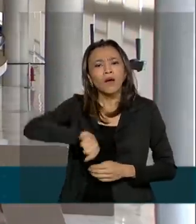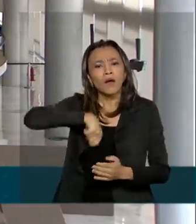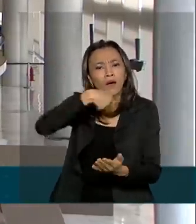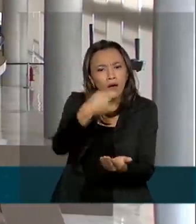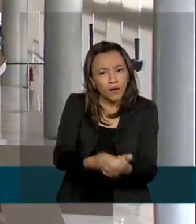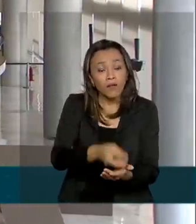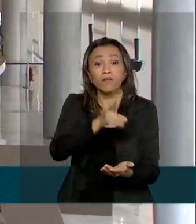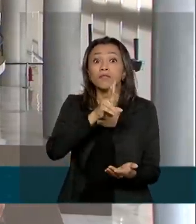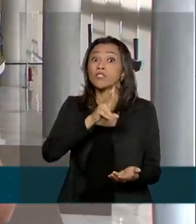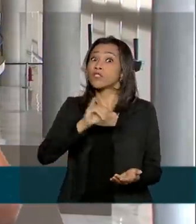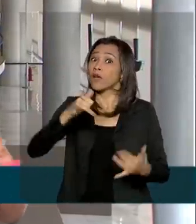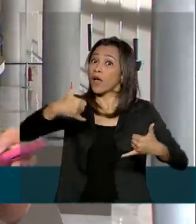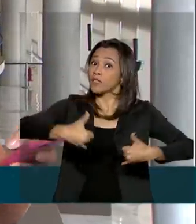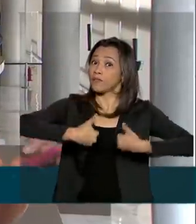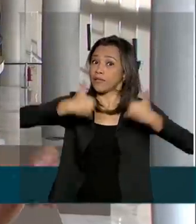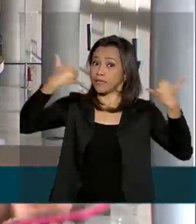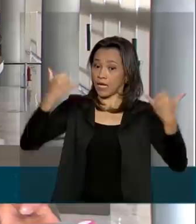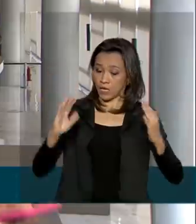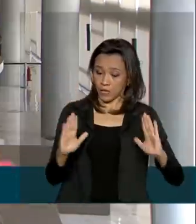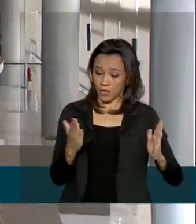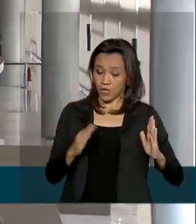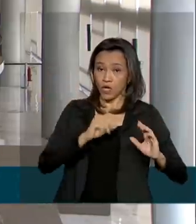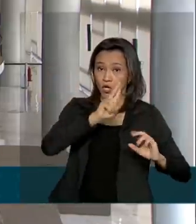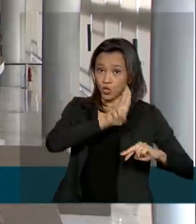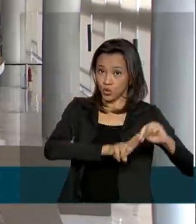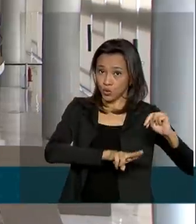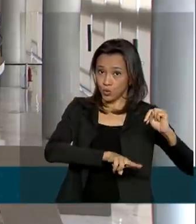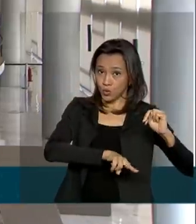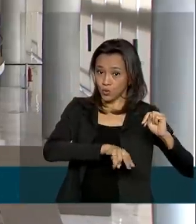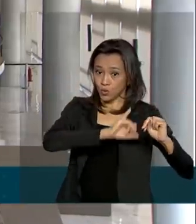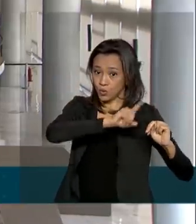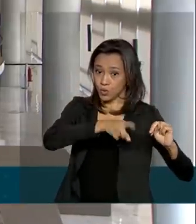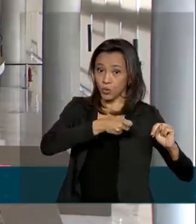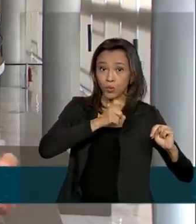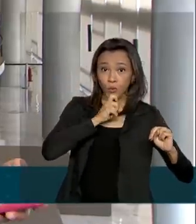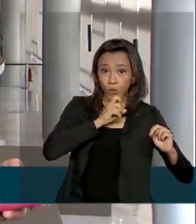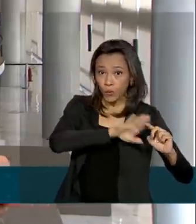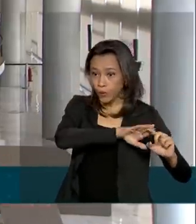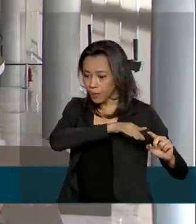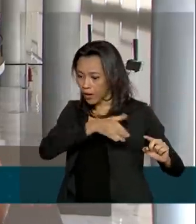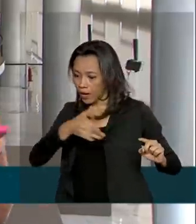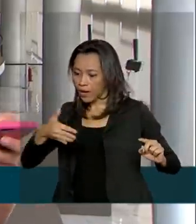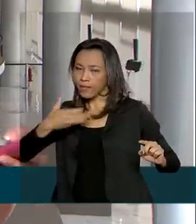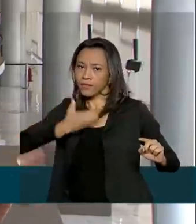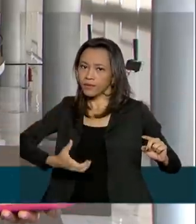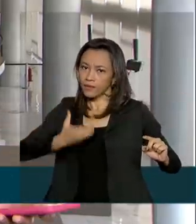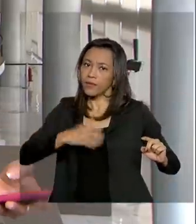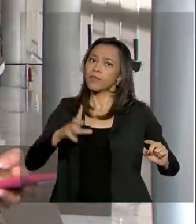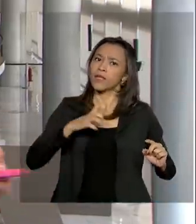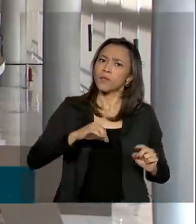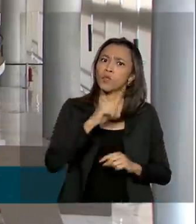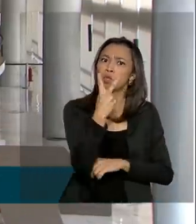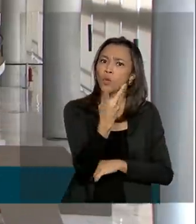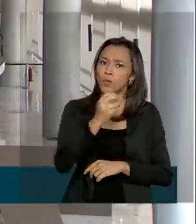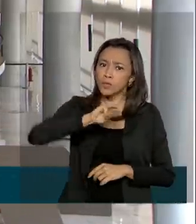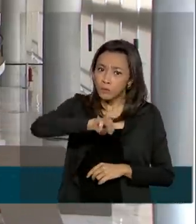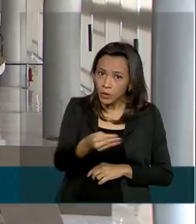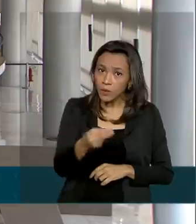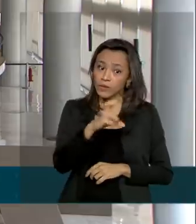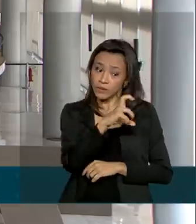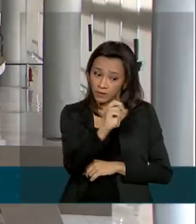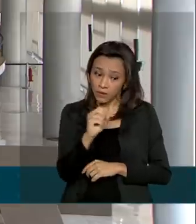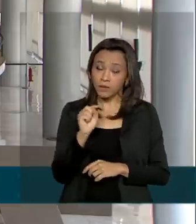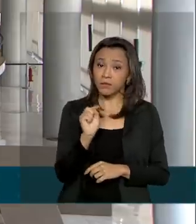liberado para os que fazem aniversário entre julho e dezembro. Então, no total, nós temos cerca de 2 milhões e meio de